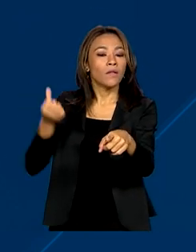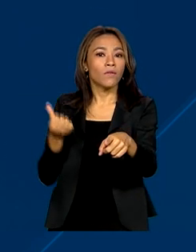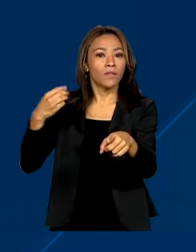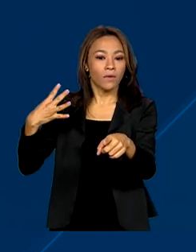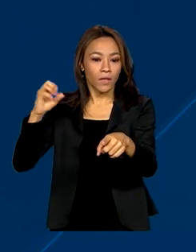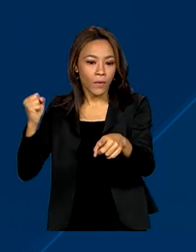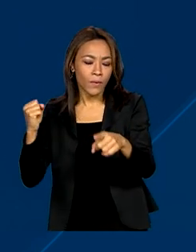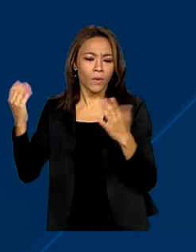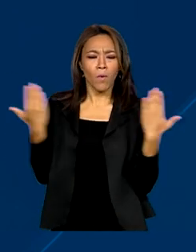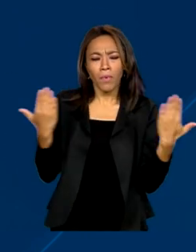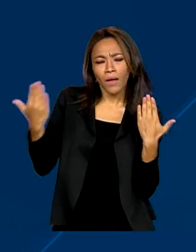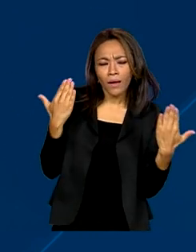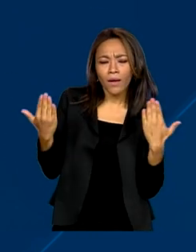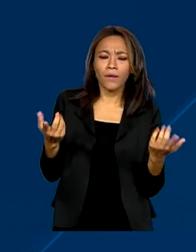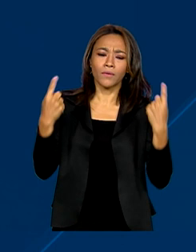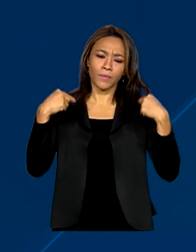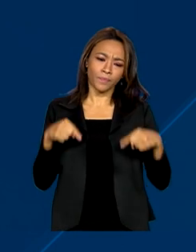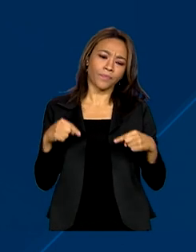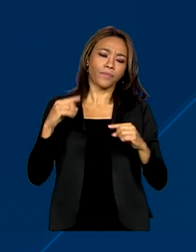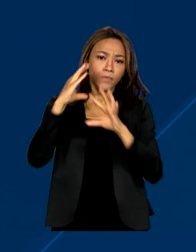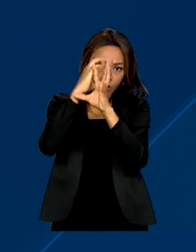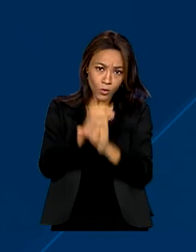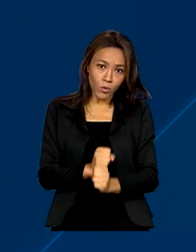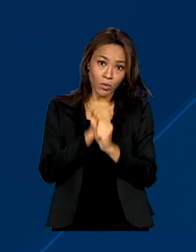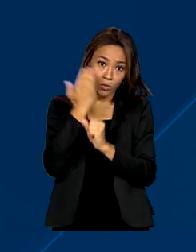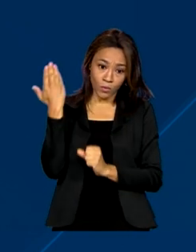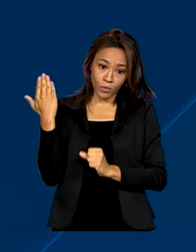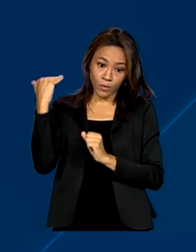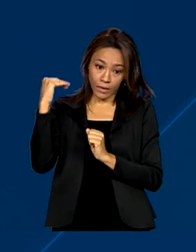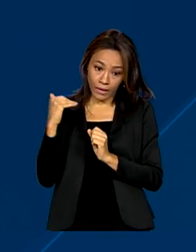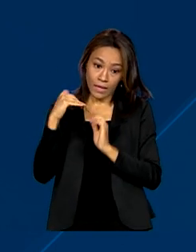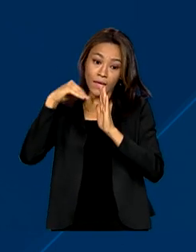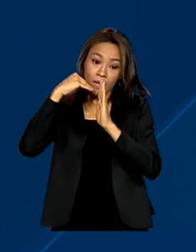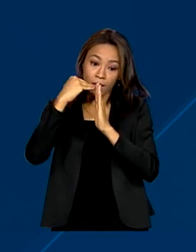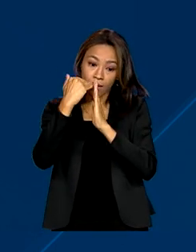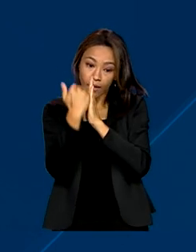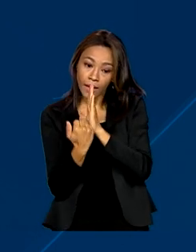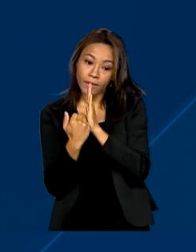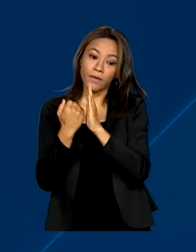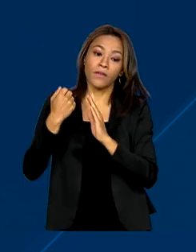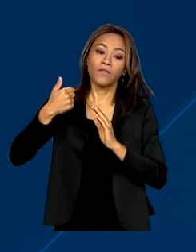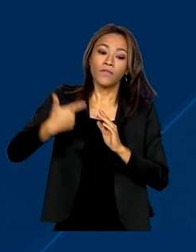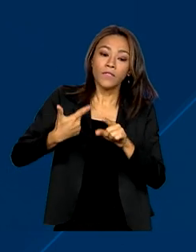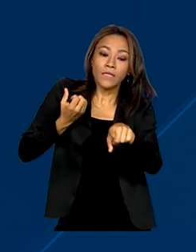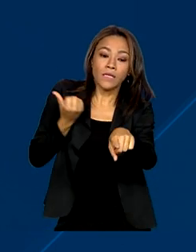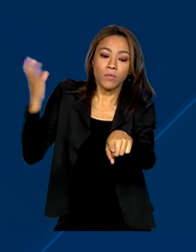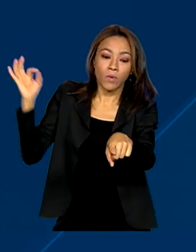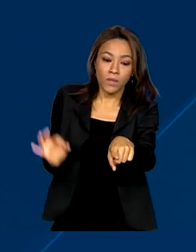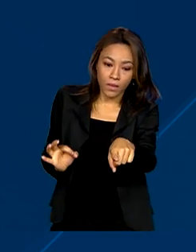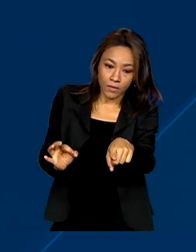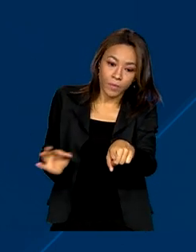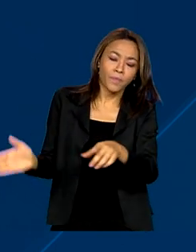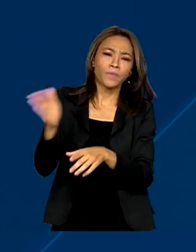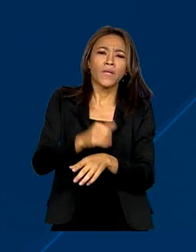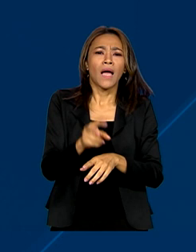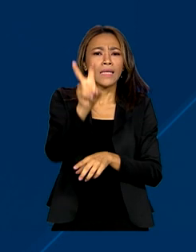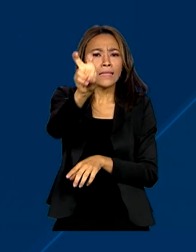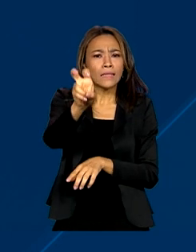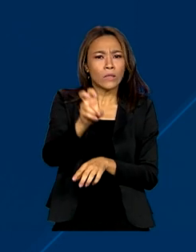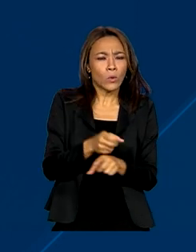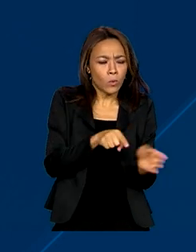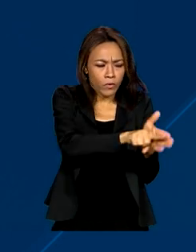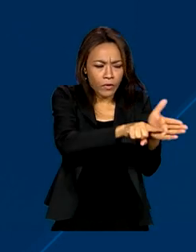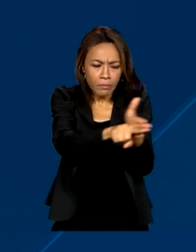Comparado a 2021, o saldo final teve queda de cerca de 26%. As cinco atividades econômicas